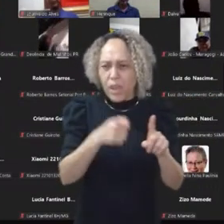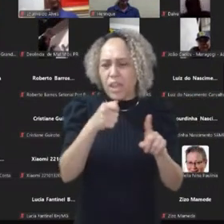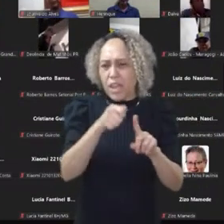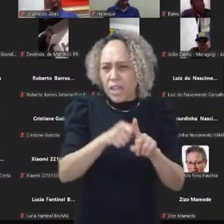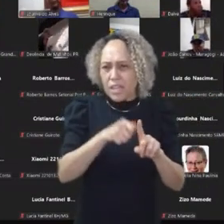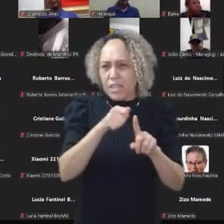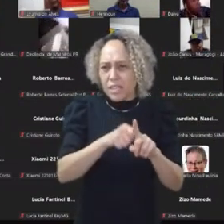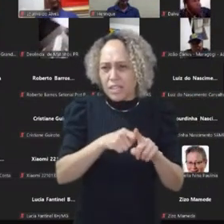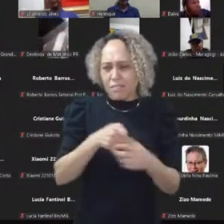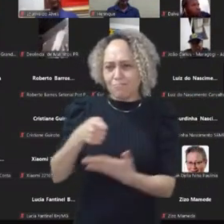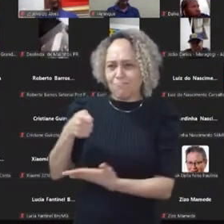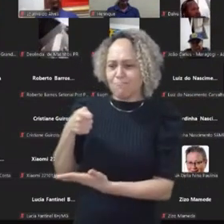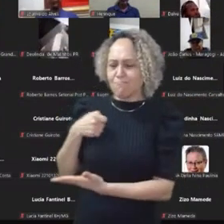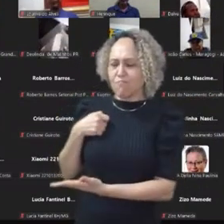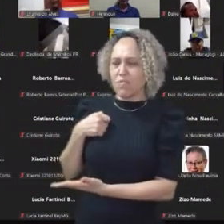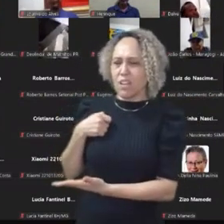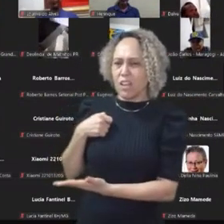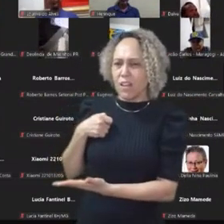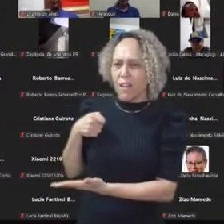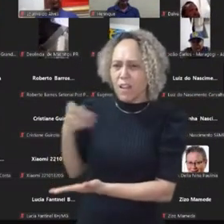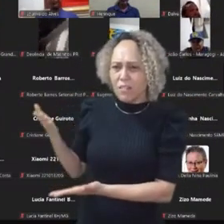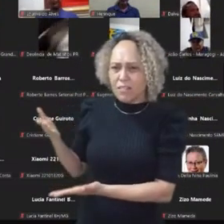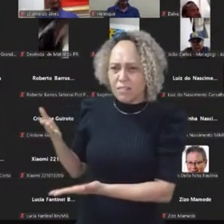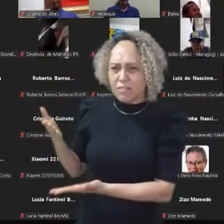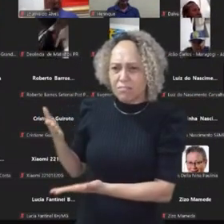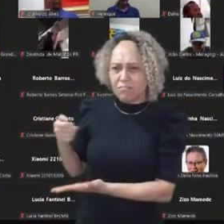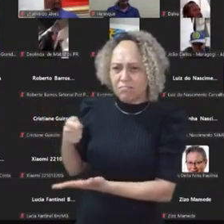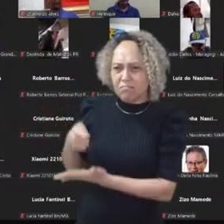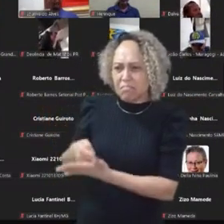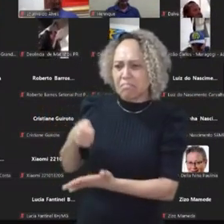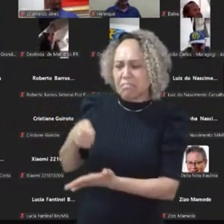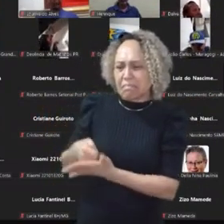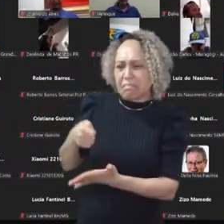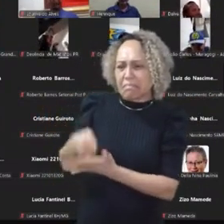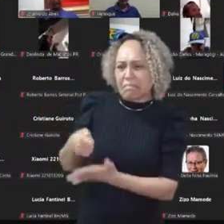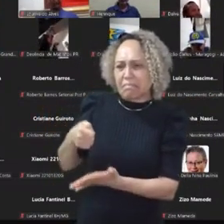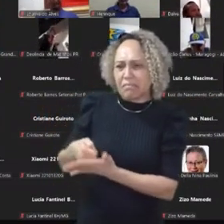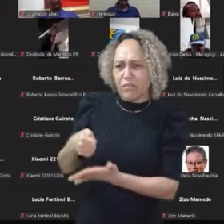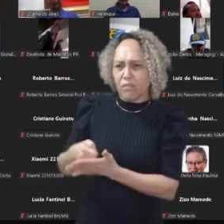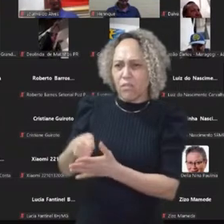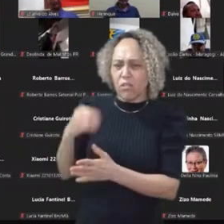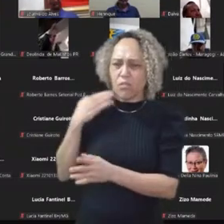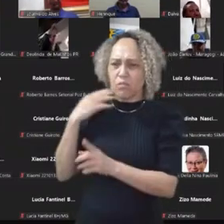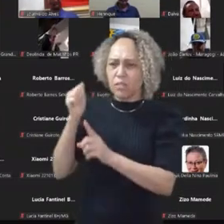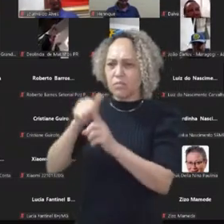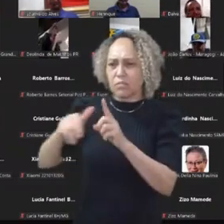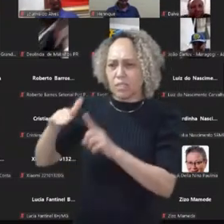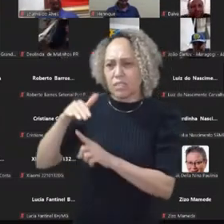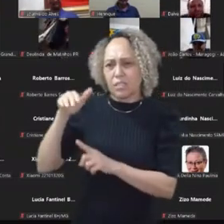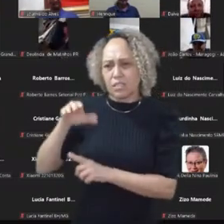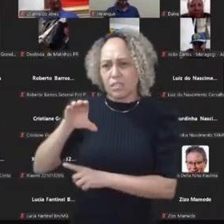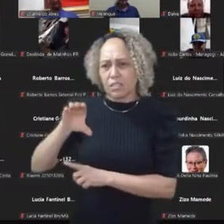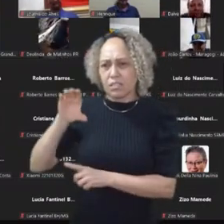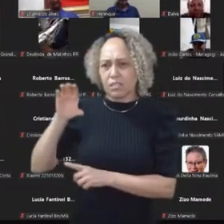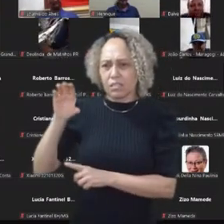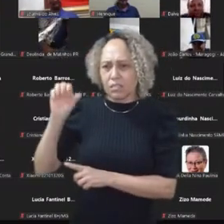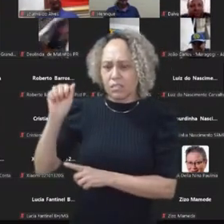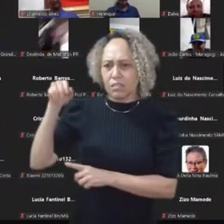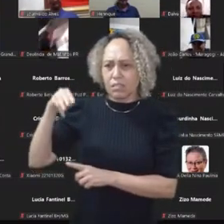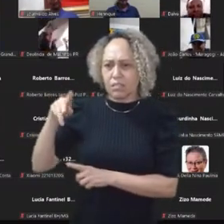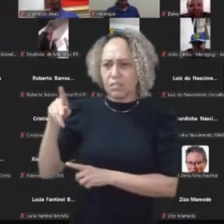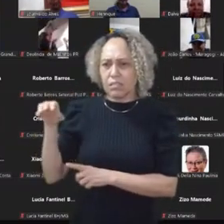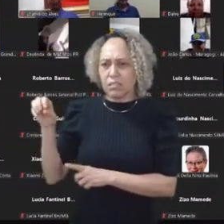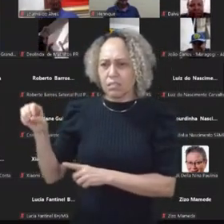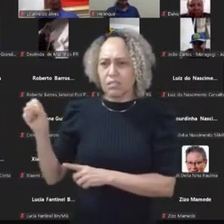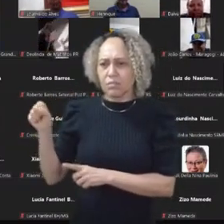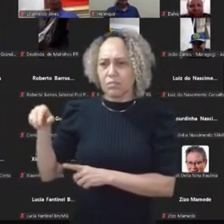presidente do Banco Central, no Roberto Campos Neto. muita gente fala, caramba, mas se você falar para uma pessoa que não é escolarizada, que não é estudada,